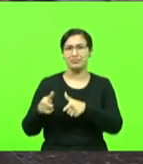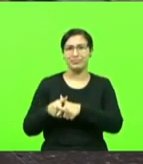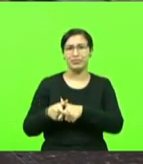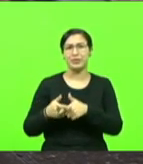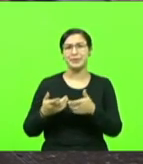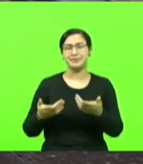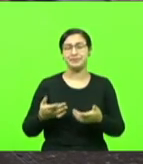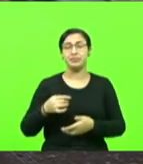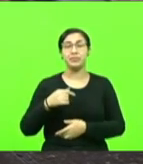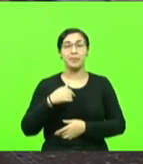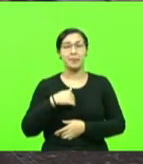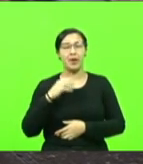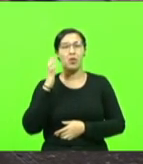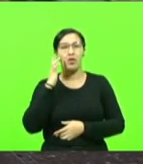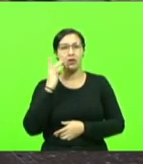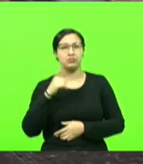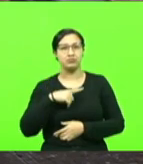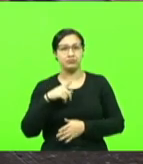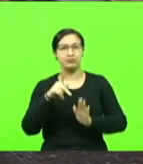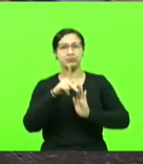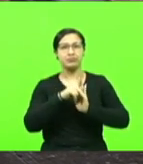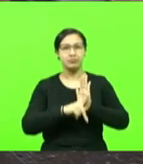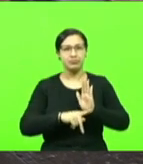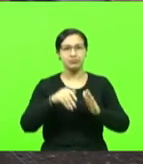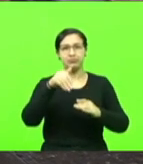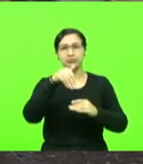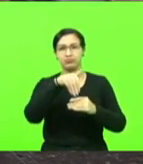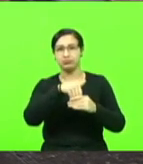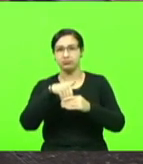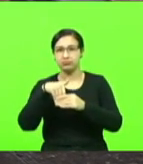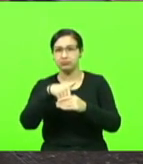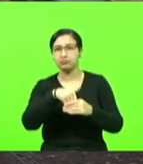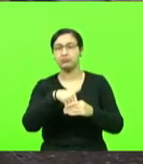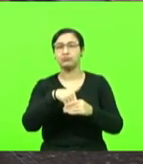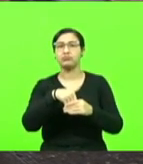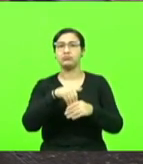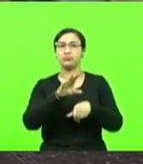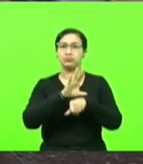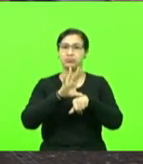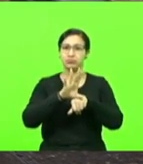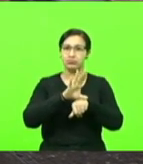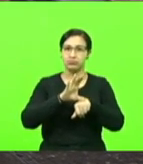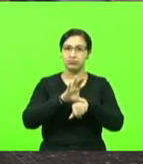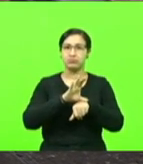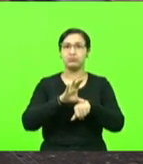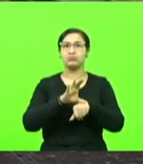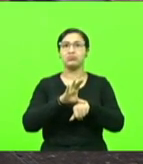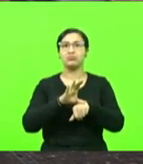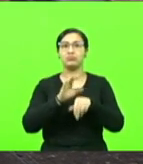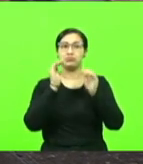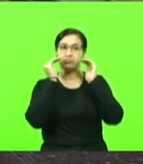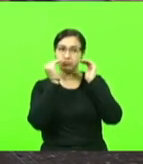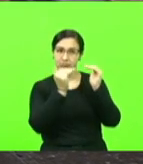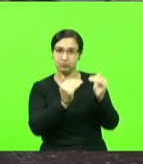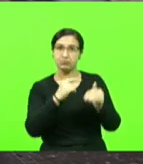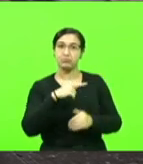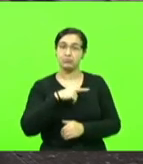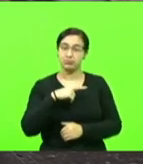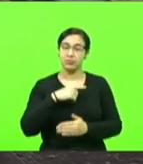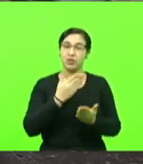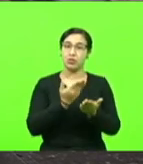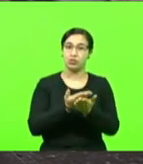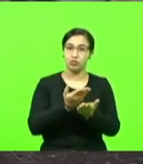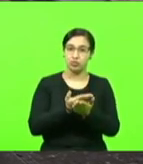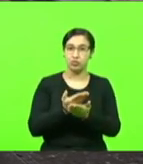criterioso com os projetos que voto e proponho, levo a nossa Constituição Federal muito a sério. Eu fui estudar a sua